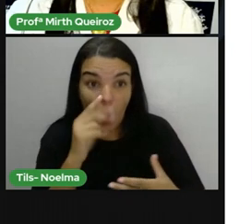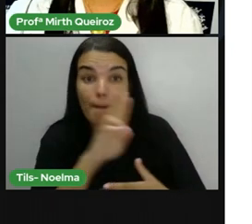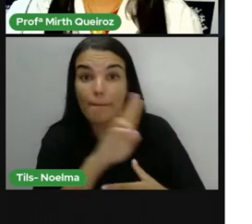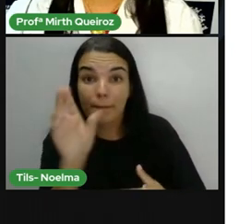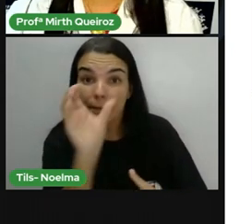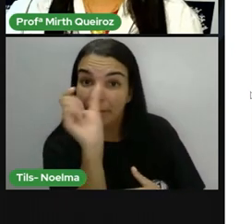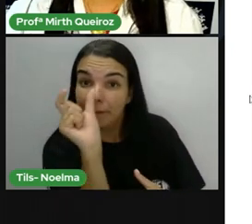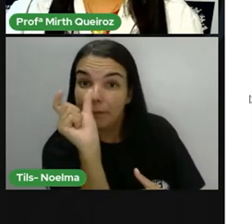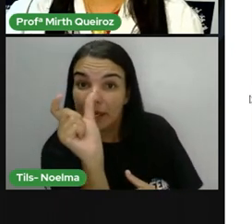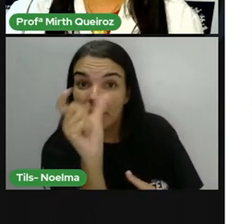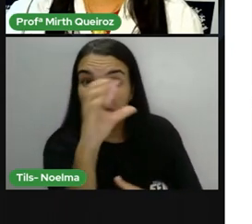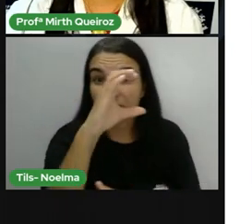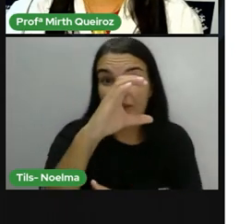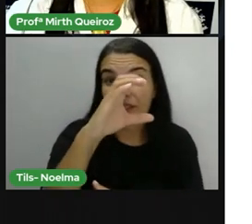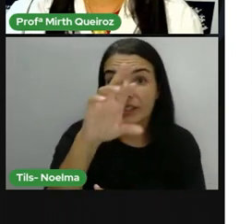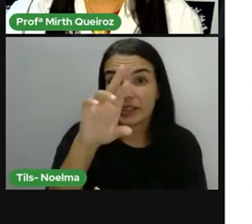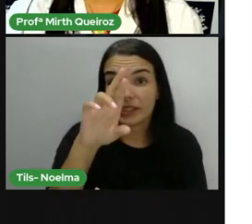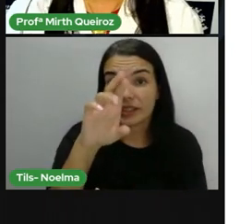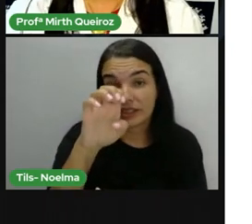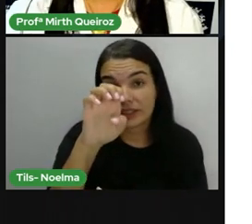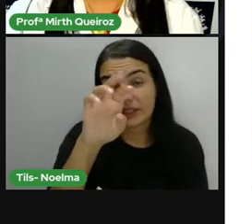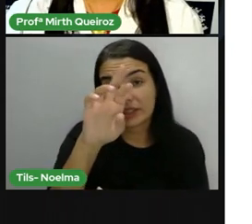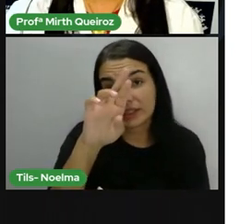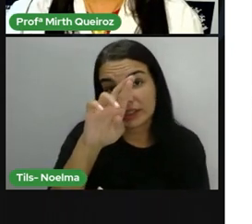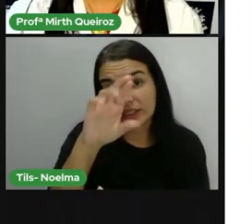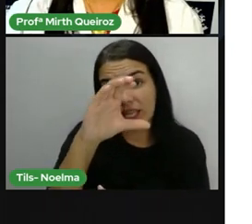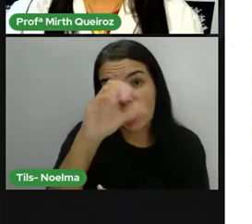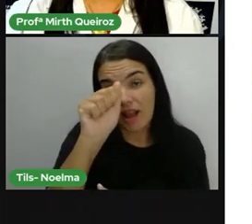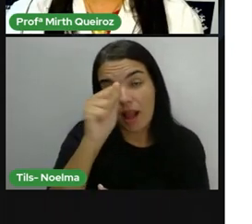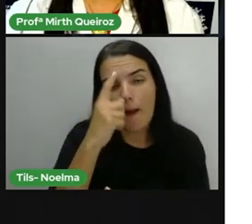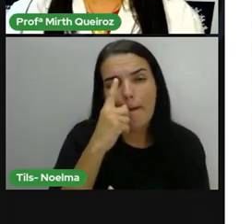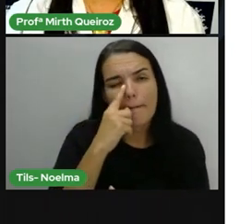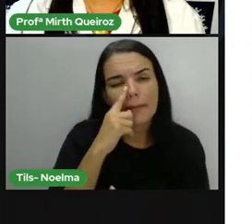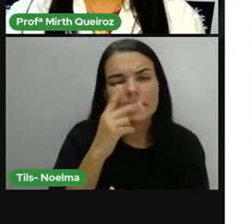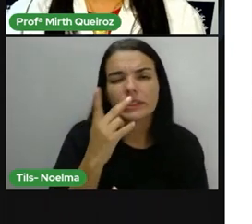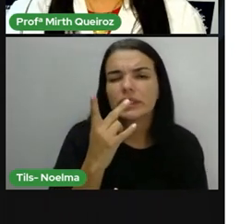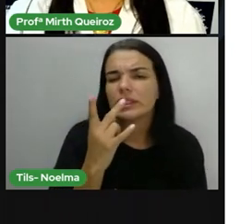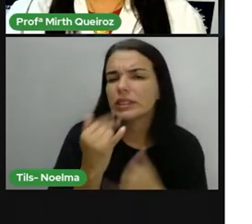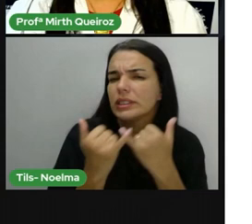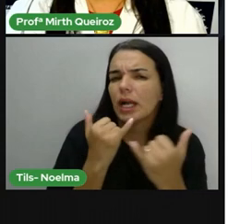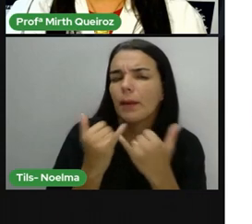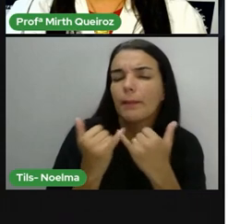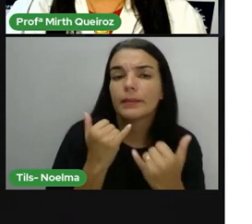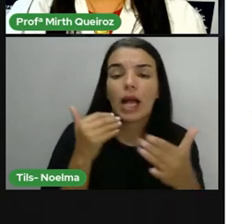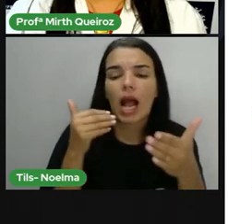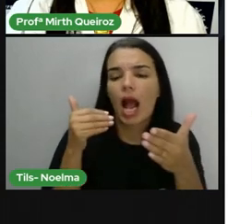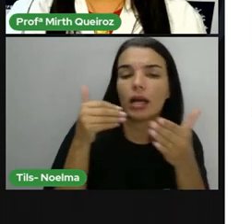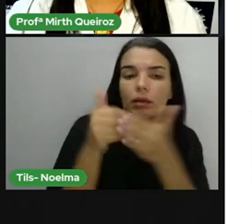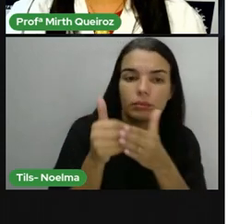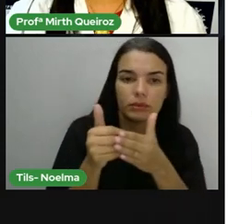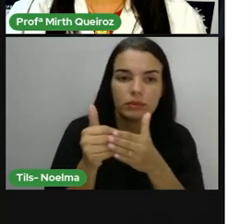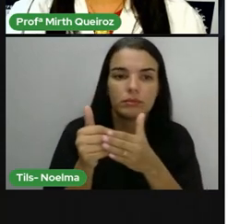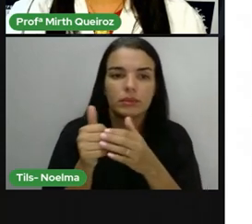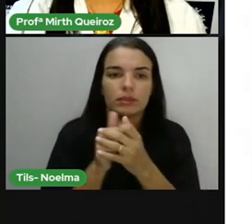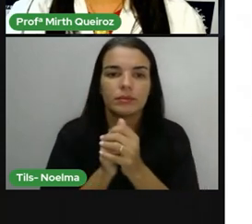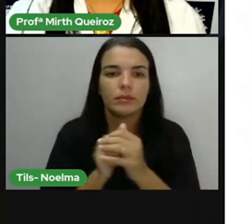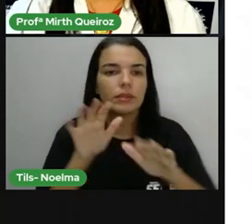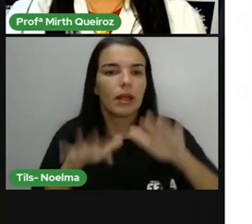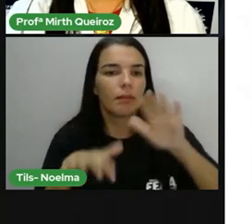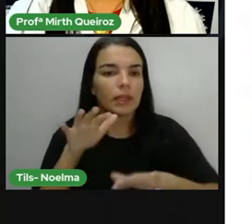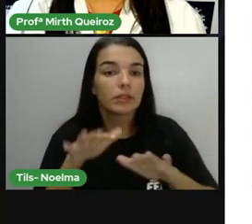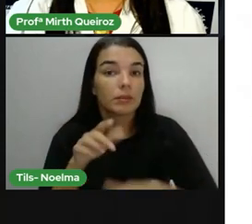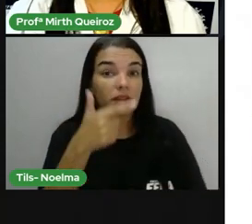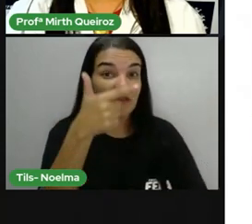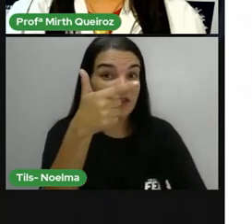Cerca de significa um valor aproximado. Há 27 milhões de pessoas. Se é cerca de 27 milhões,